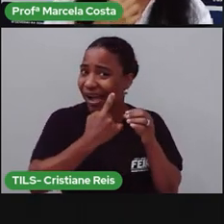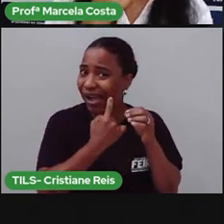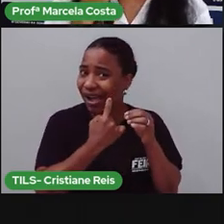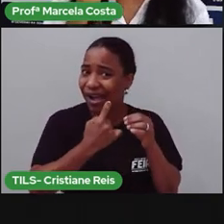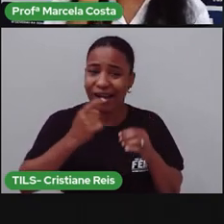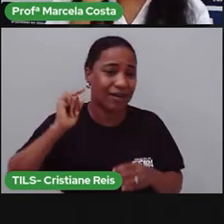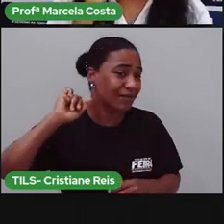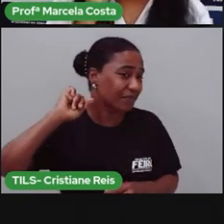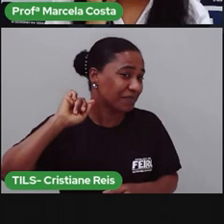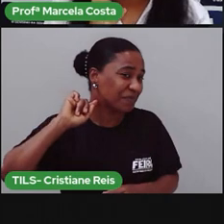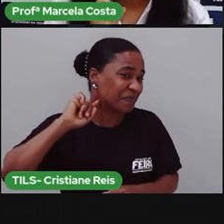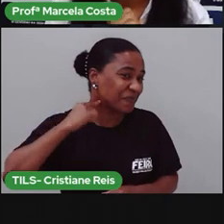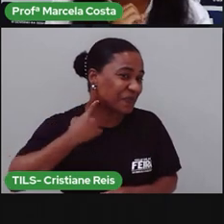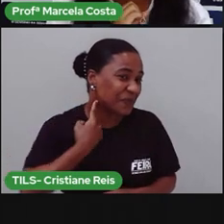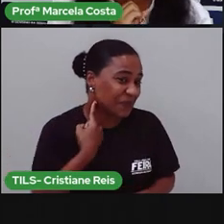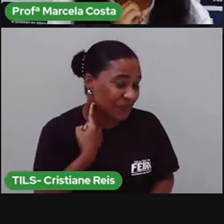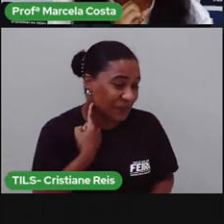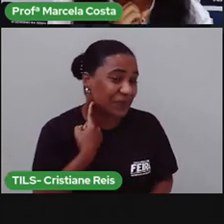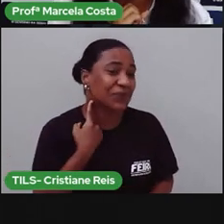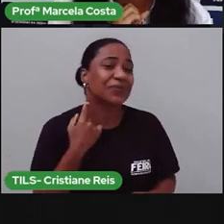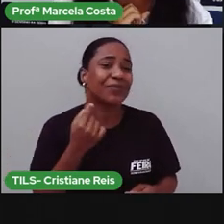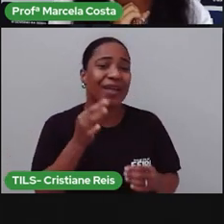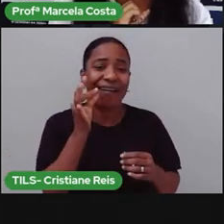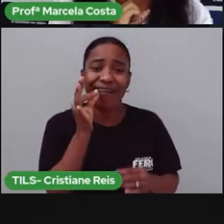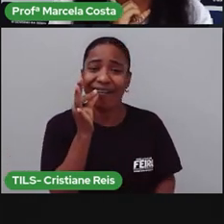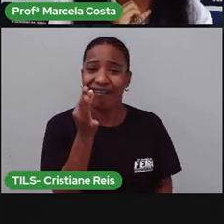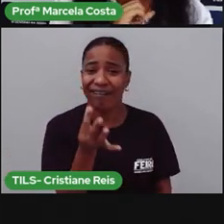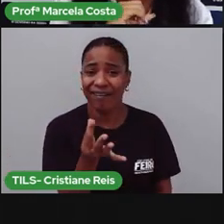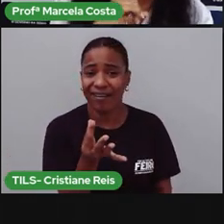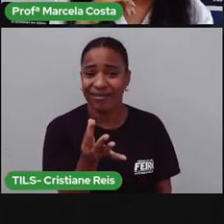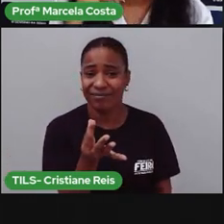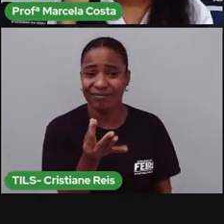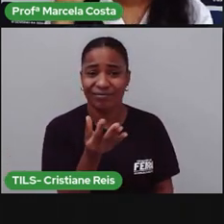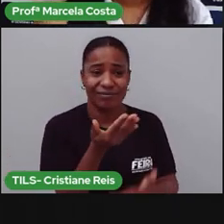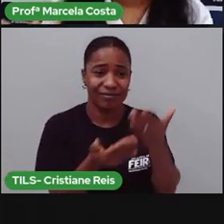ele chegar ao ponto do seu dente cair, você perder um dente.